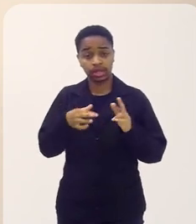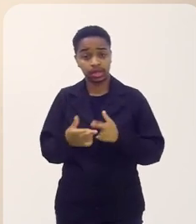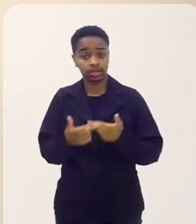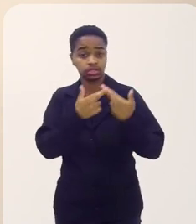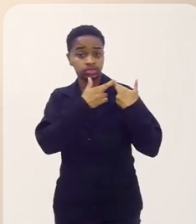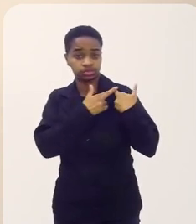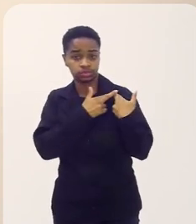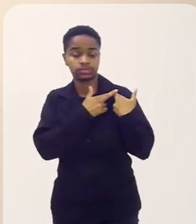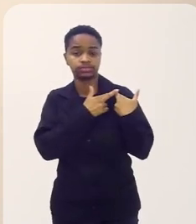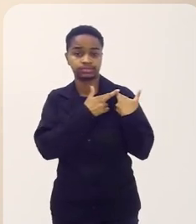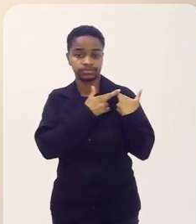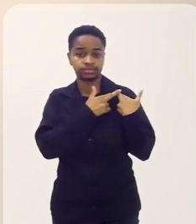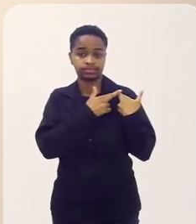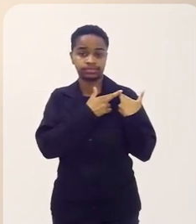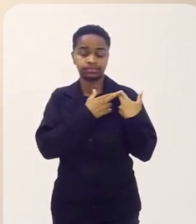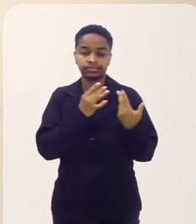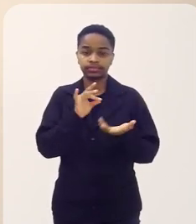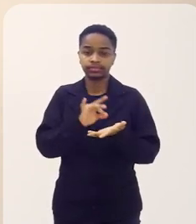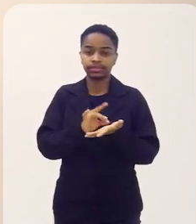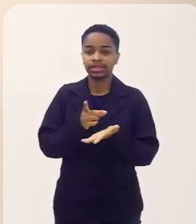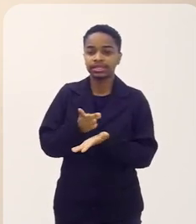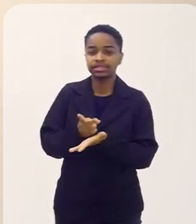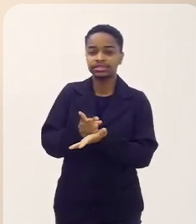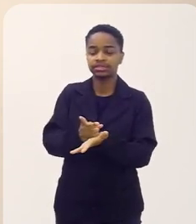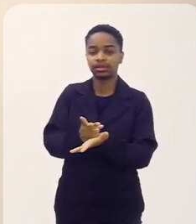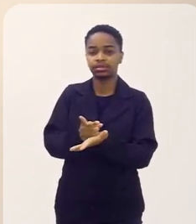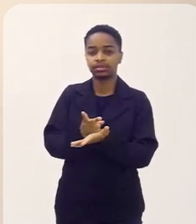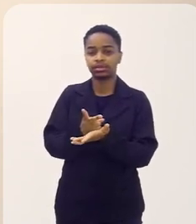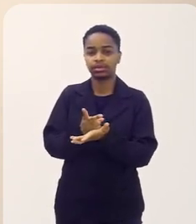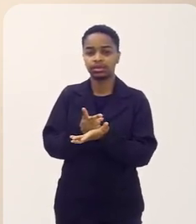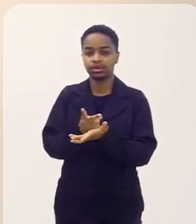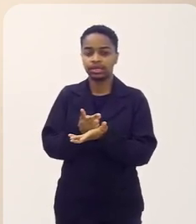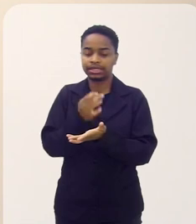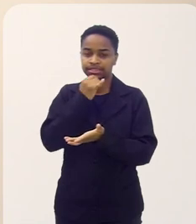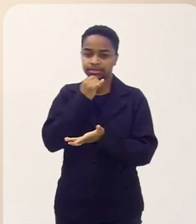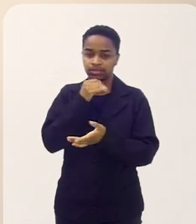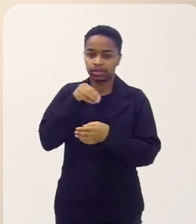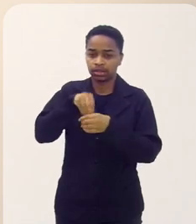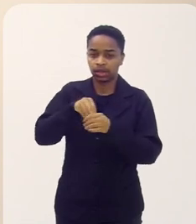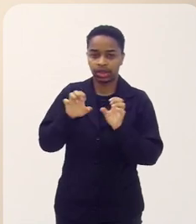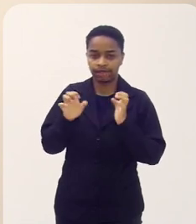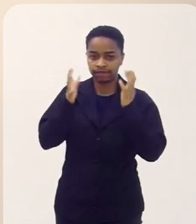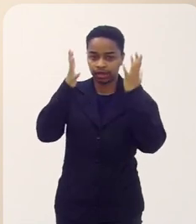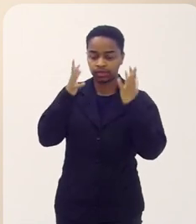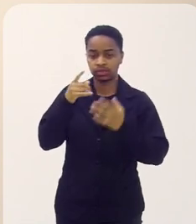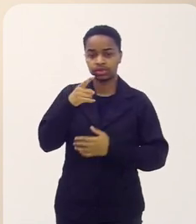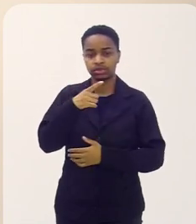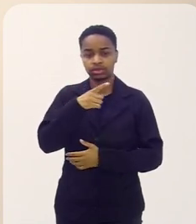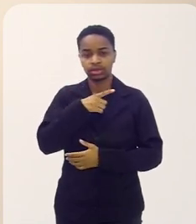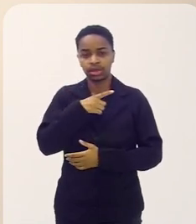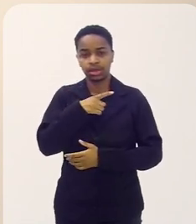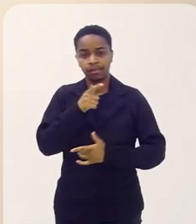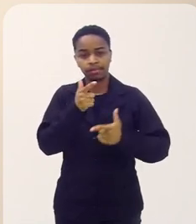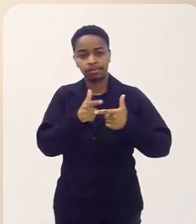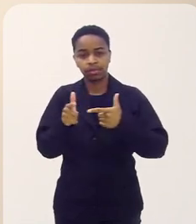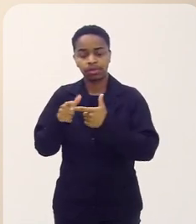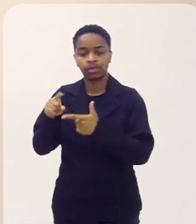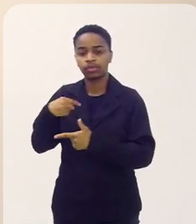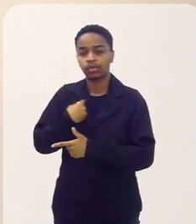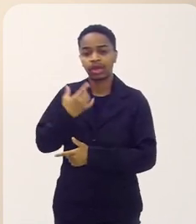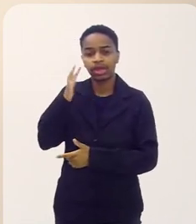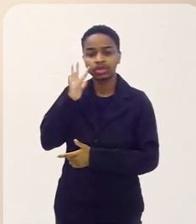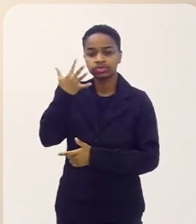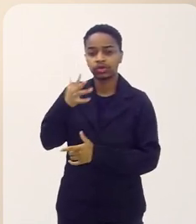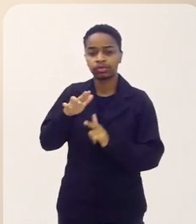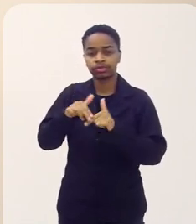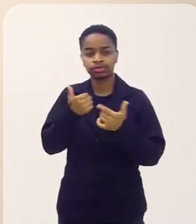nós temos essa responsabilidade de sempre inclusive dentro da do evento né os